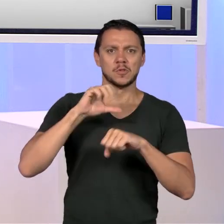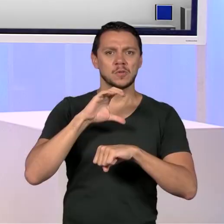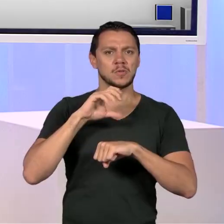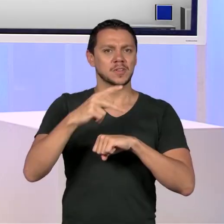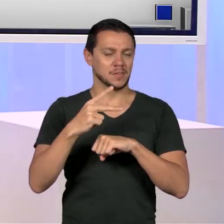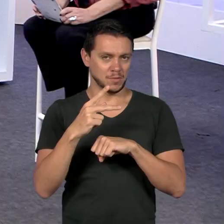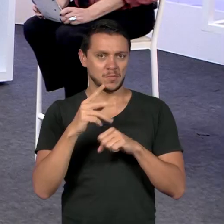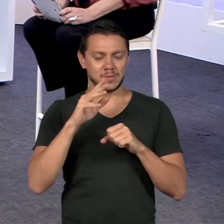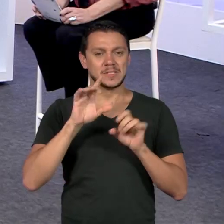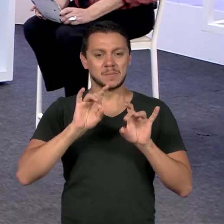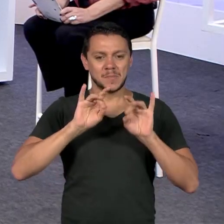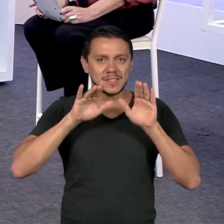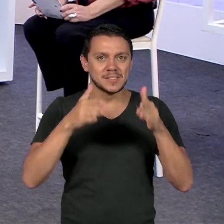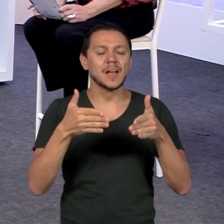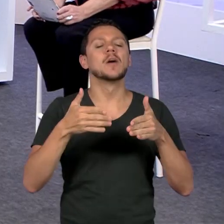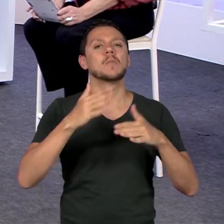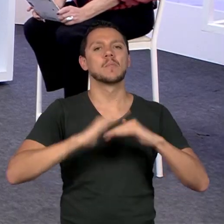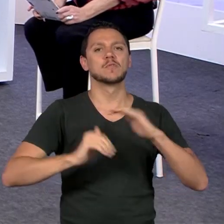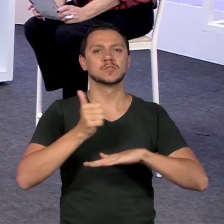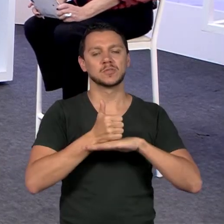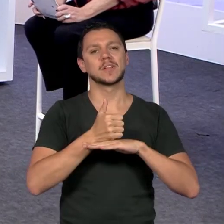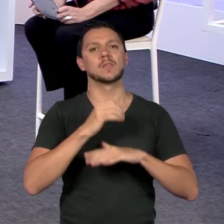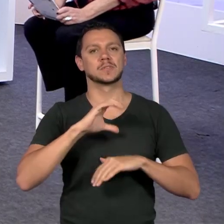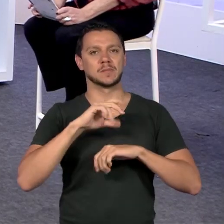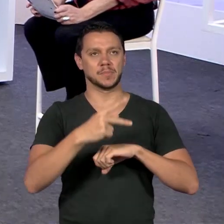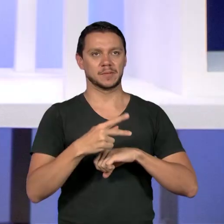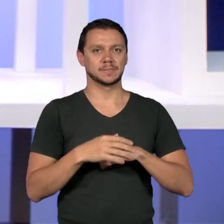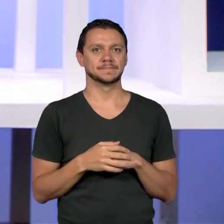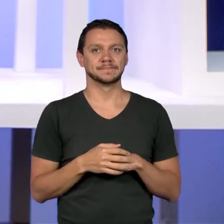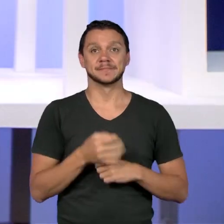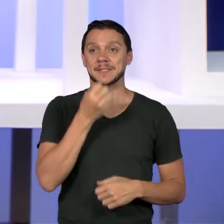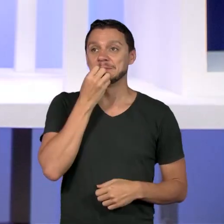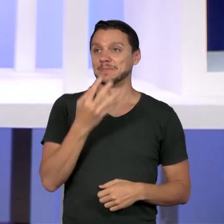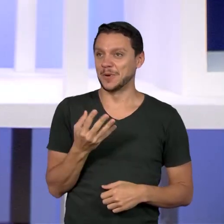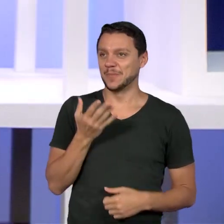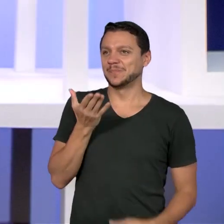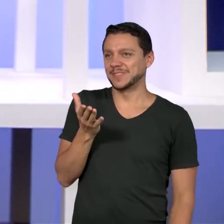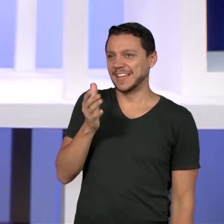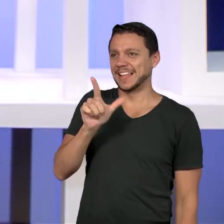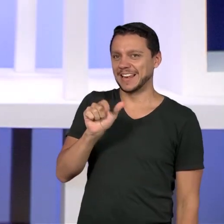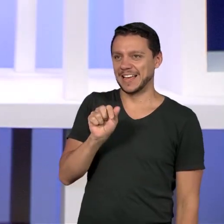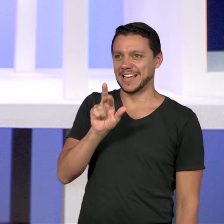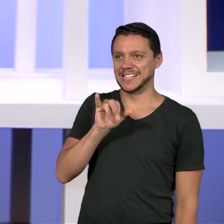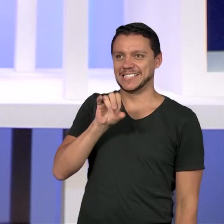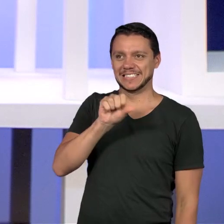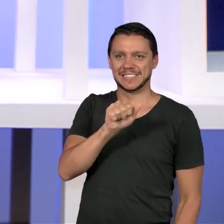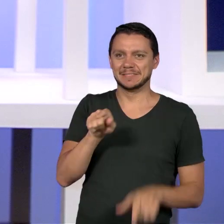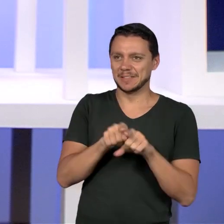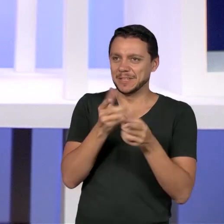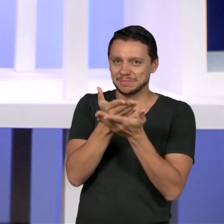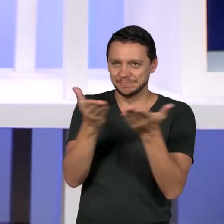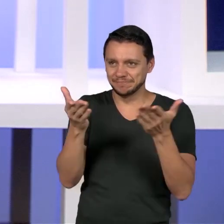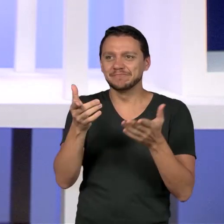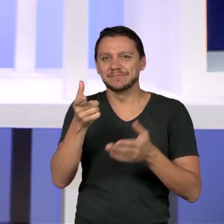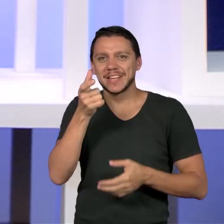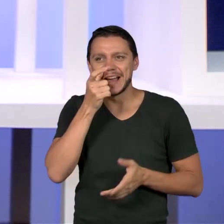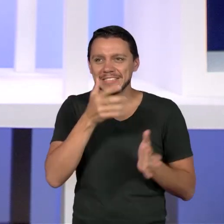coordenador pedagógico. Bem, Larissa e todos vocês, eu tenho sempre dito que